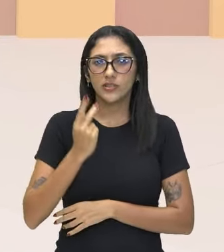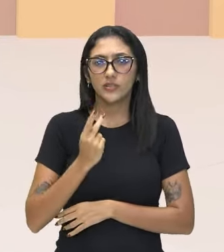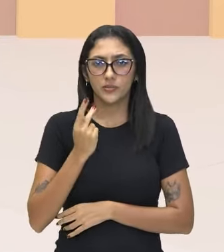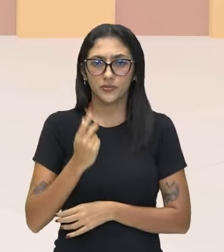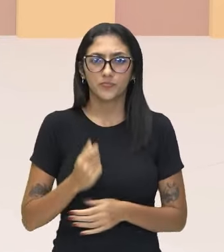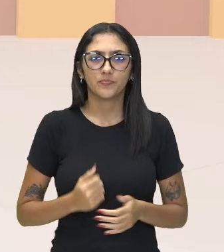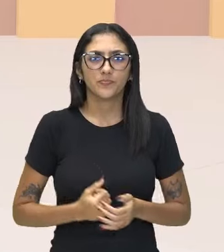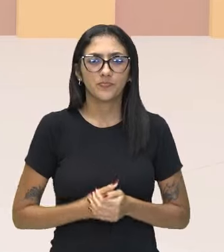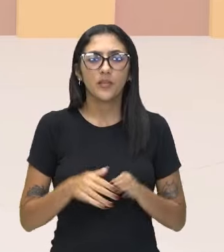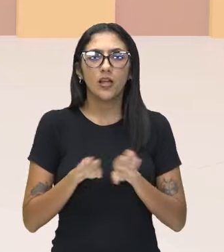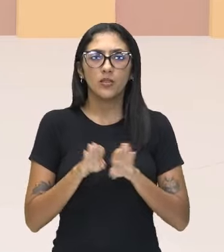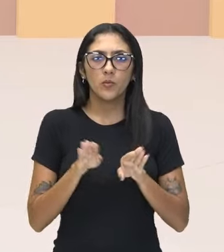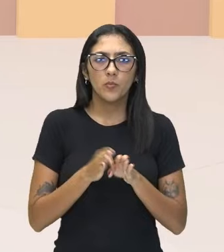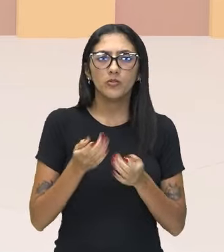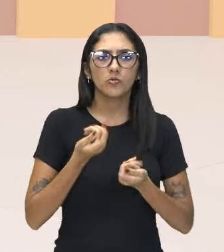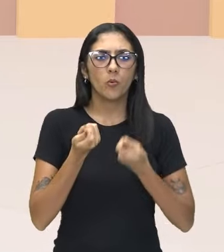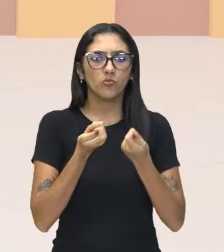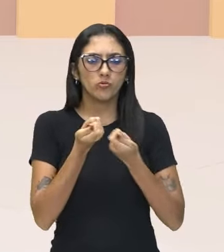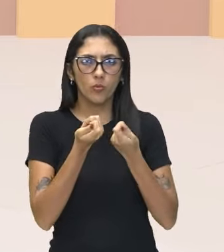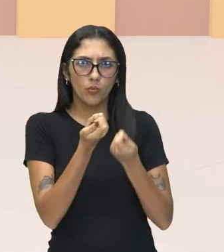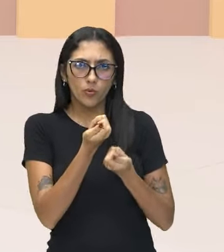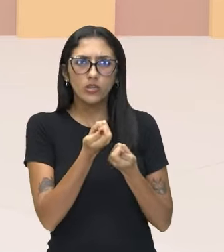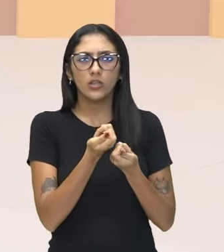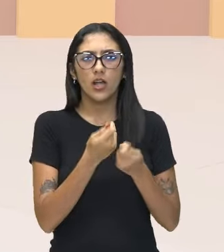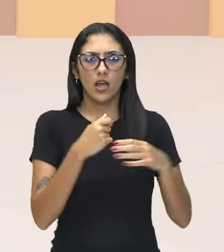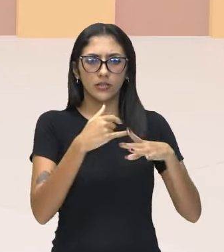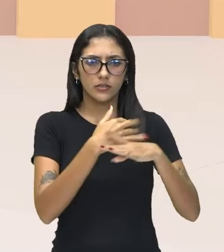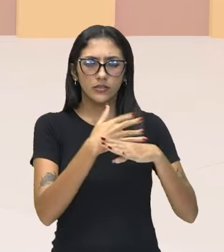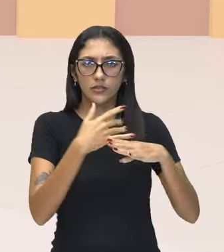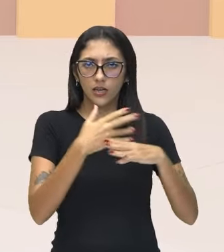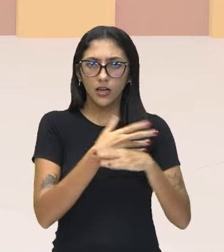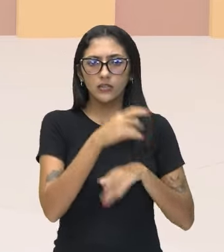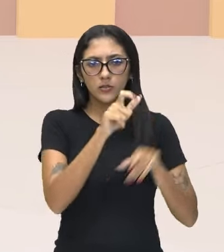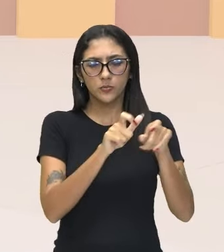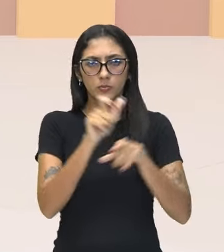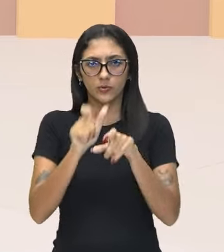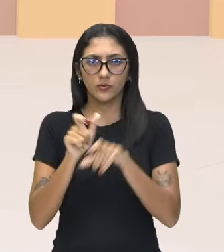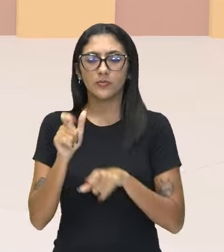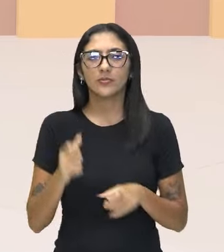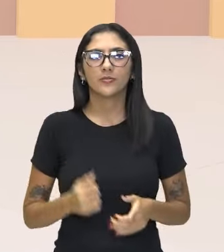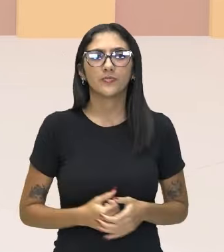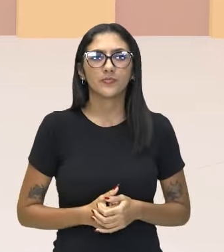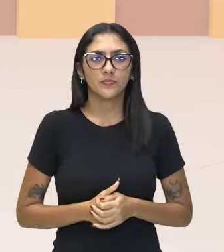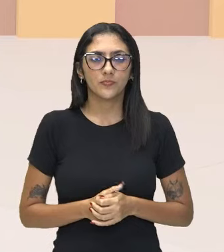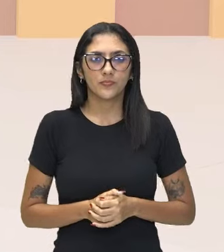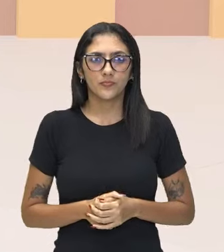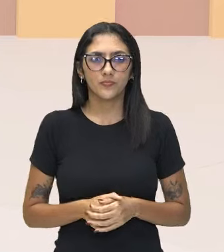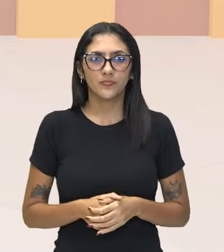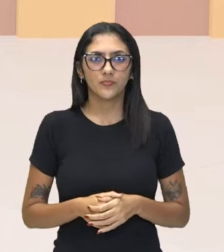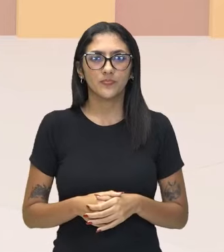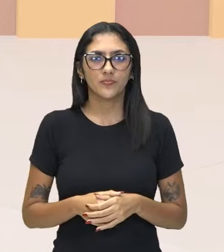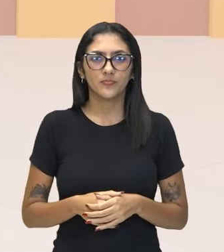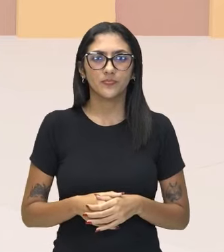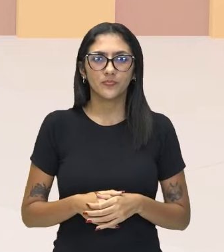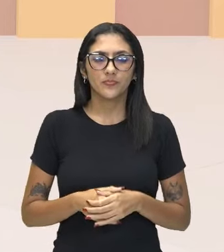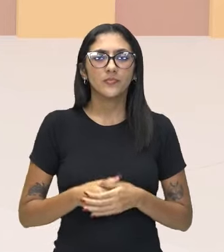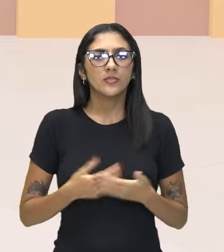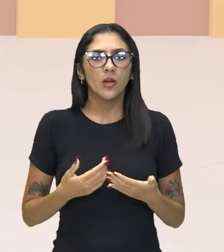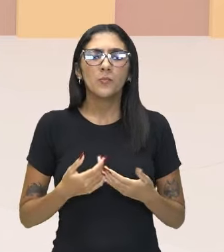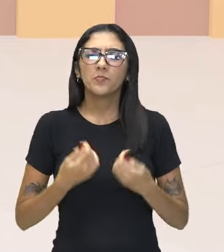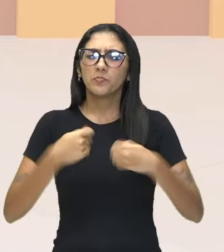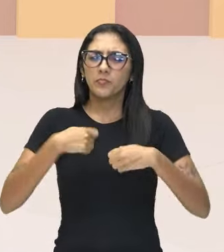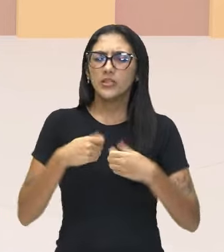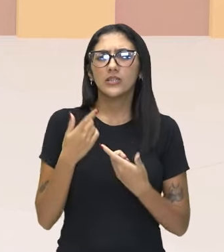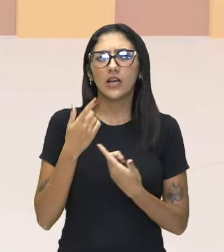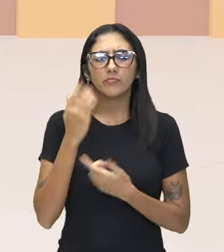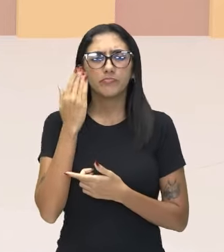ideia de governar. Governar a cidade e governar os cidadãos. Perfeito, então? Só que a gente precisa fazer